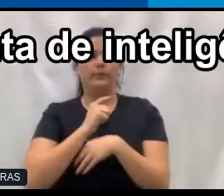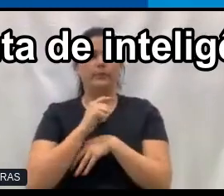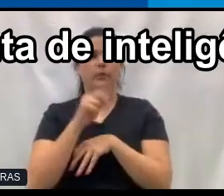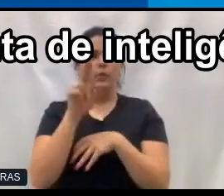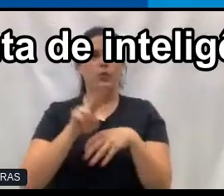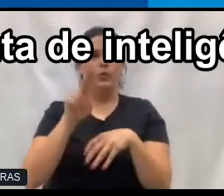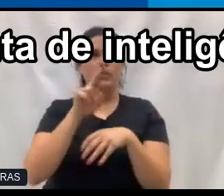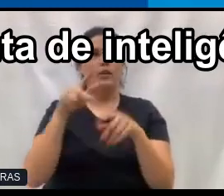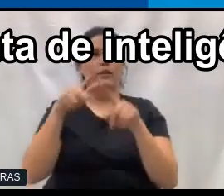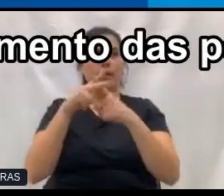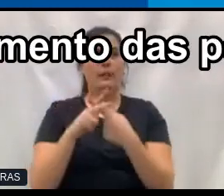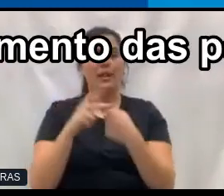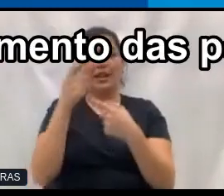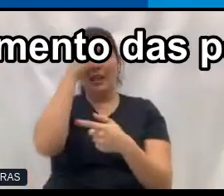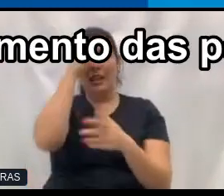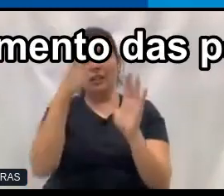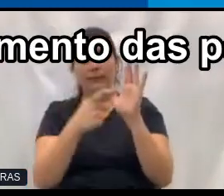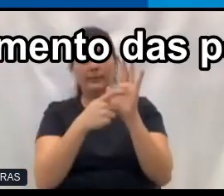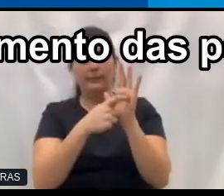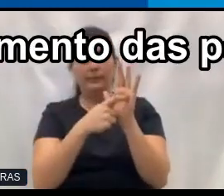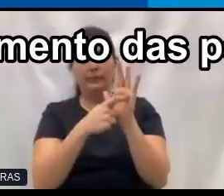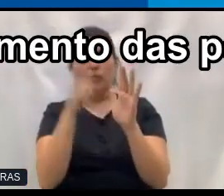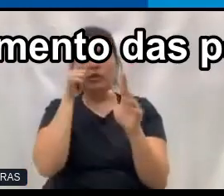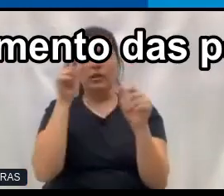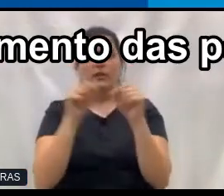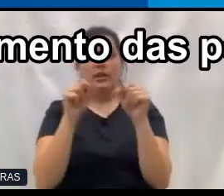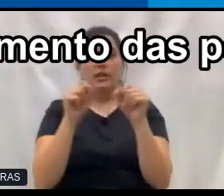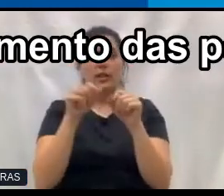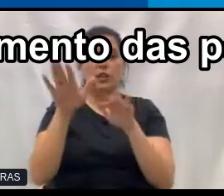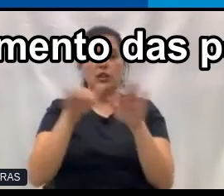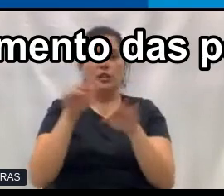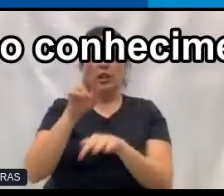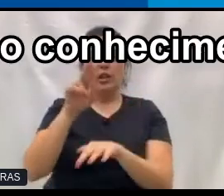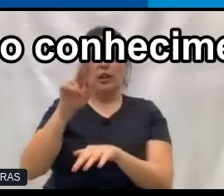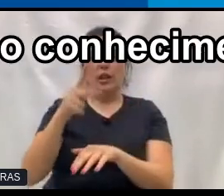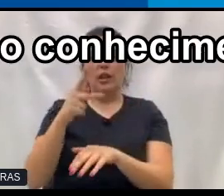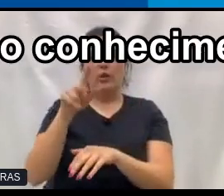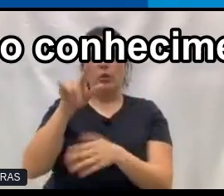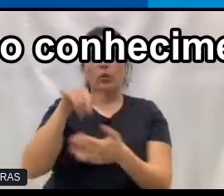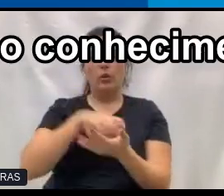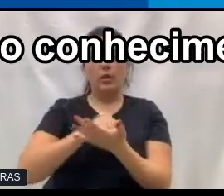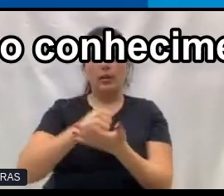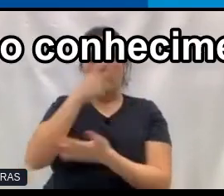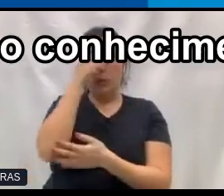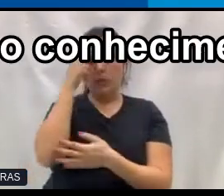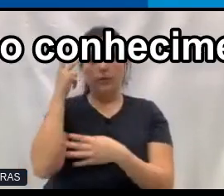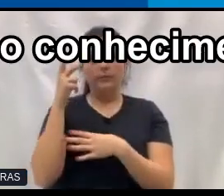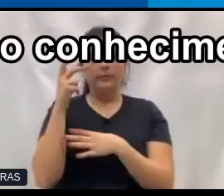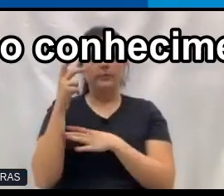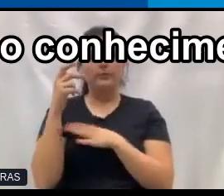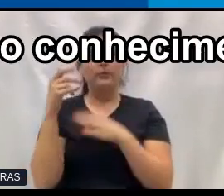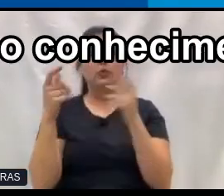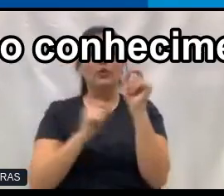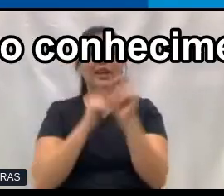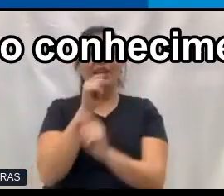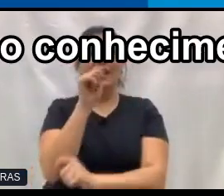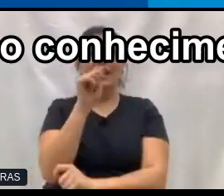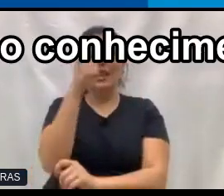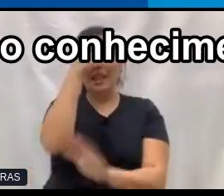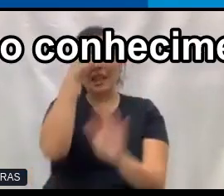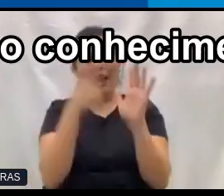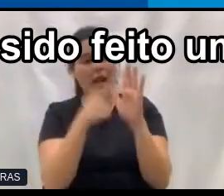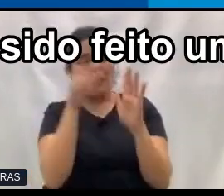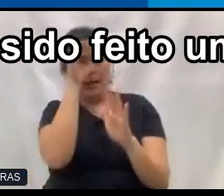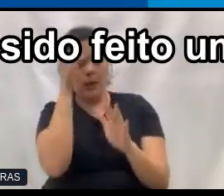ferramenta de inteligência artificial para poder fazer o recrutamento das pessoas. Só que aí, essa IA foi aprendendo com o